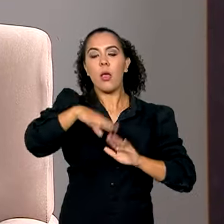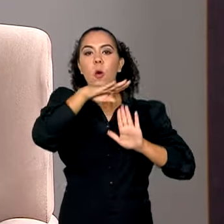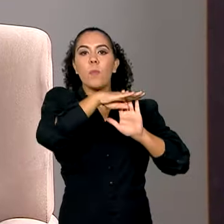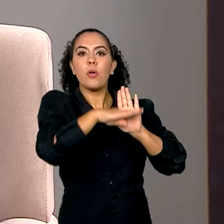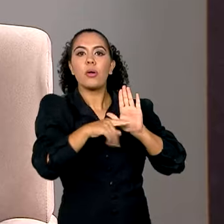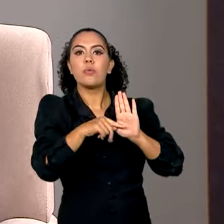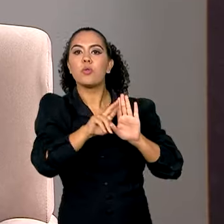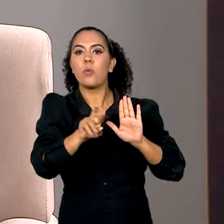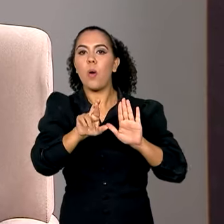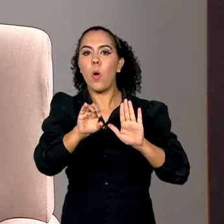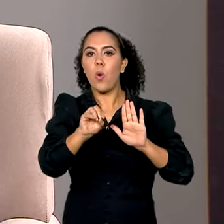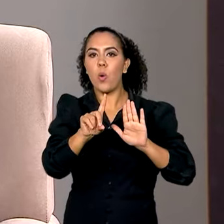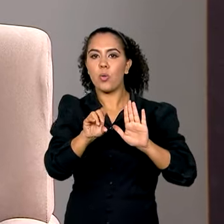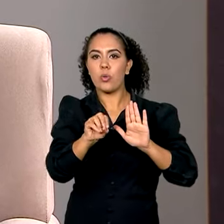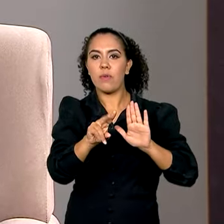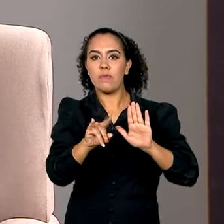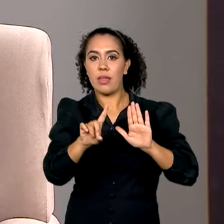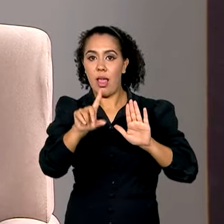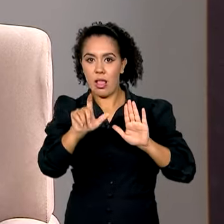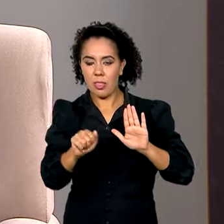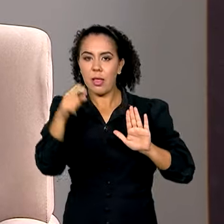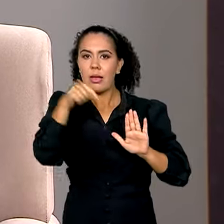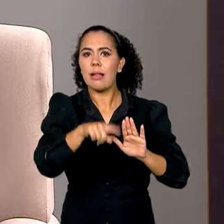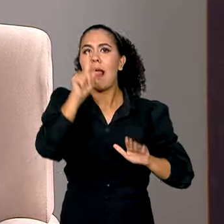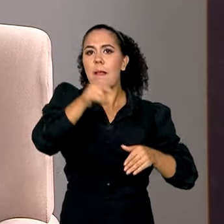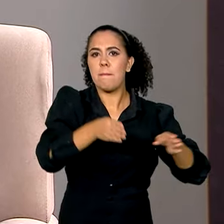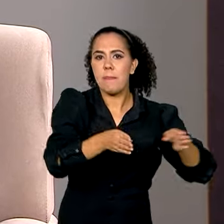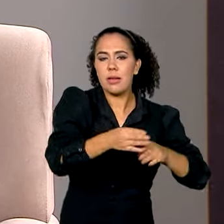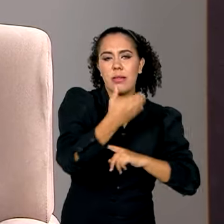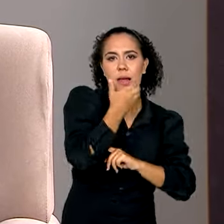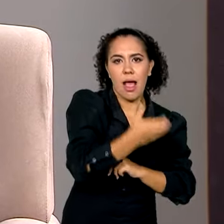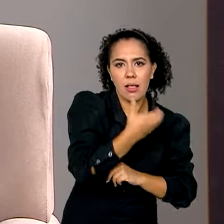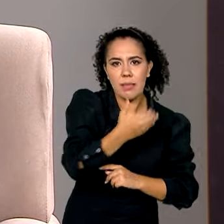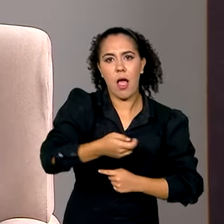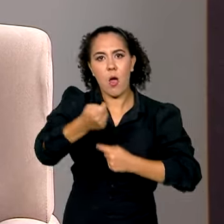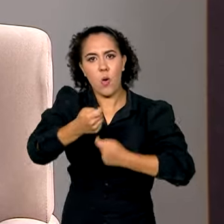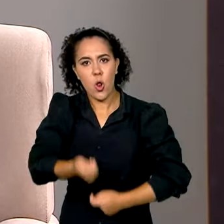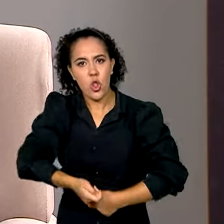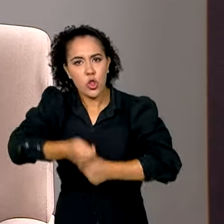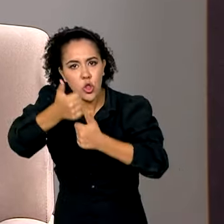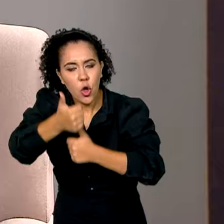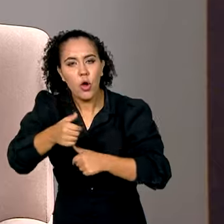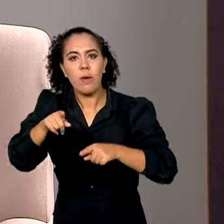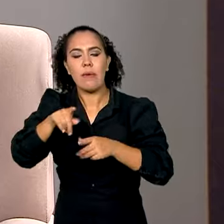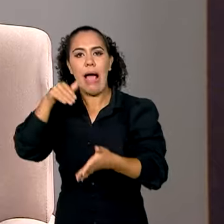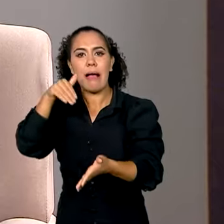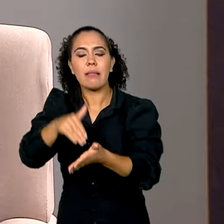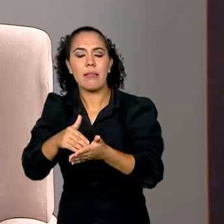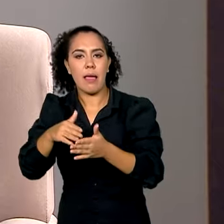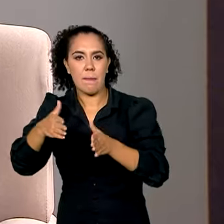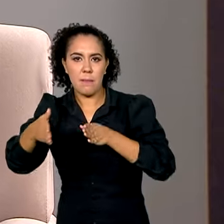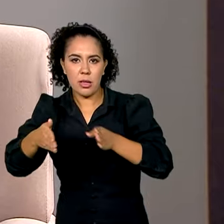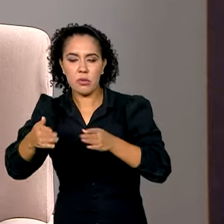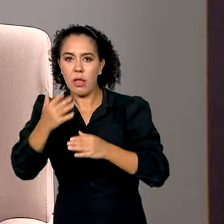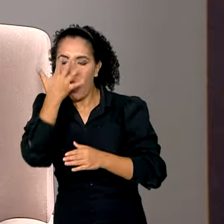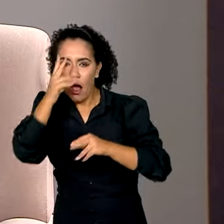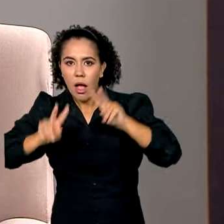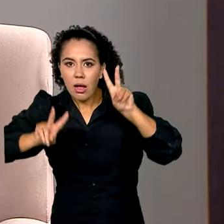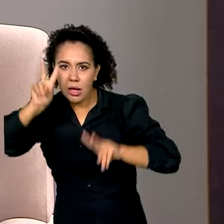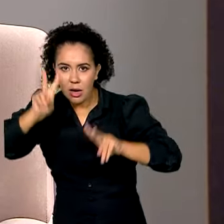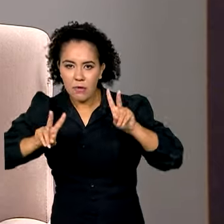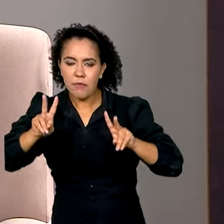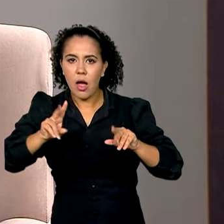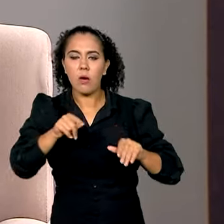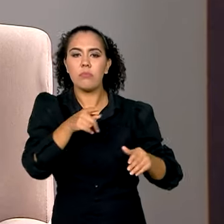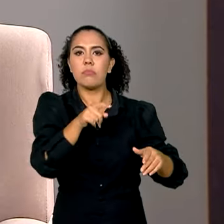segurança nas rodovias. Ela abrange Natal, Ano Novo, vai até o Carnaval. Nas festas de fim de ano, nós tivemos aí uma